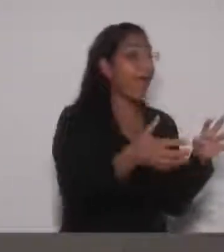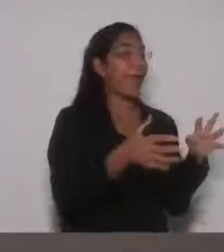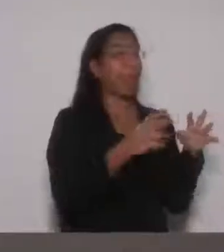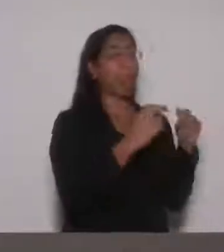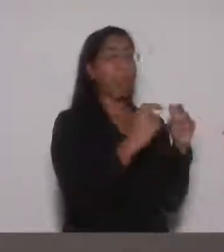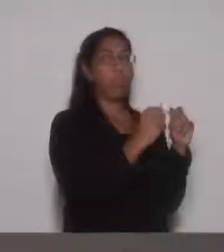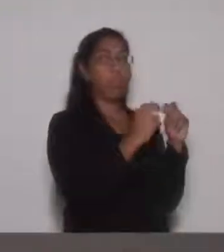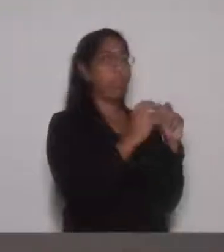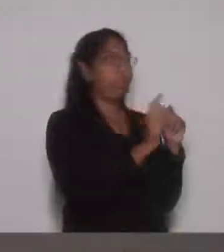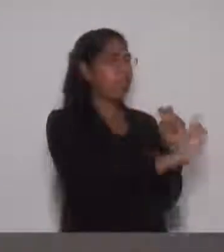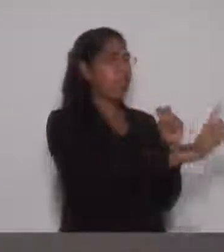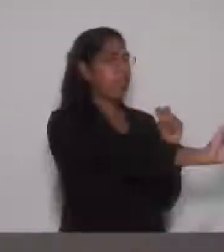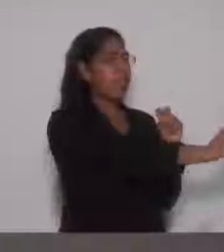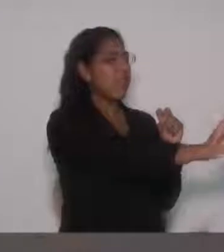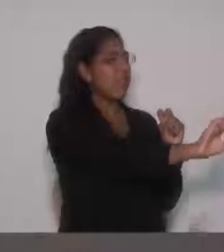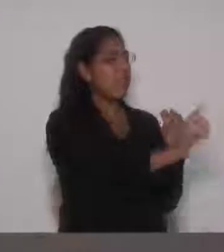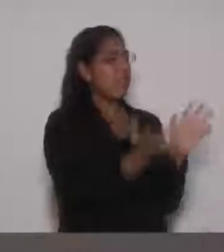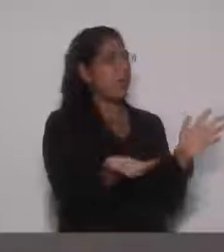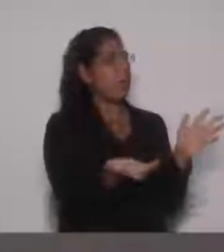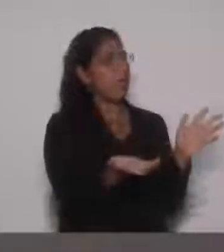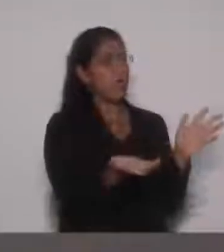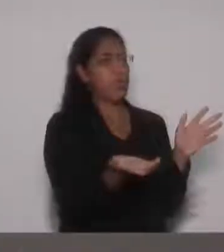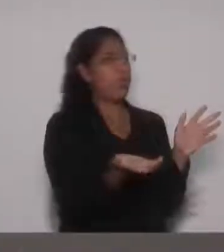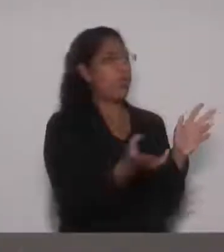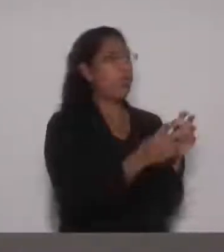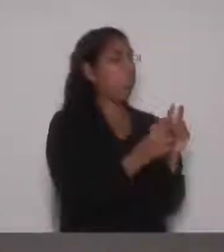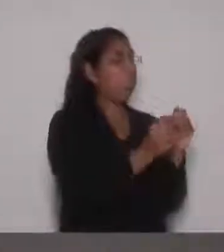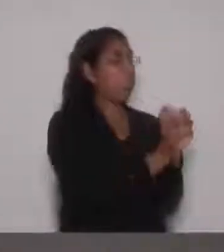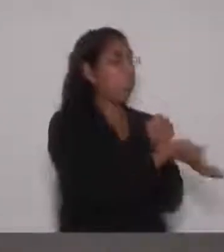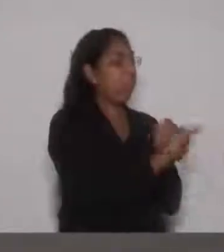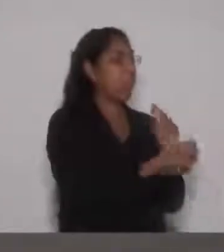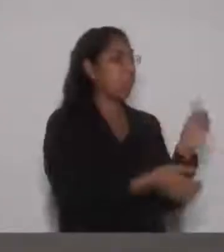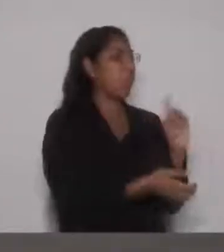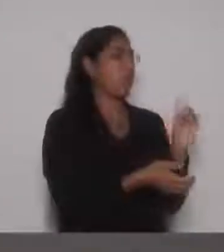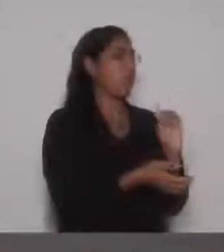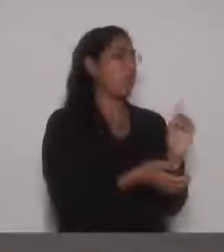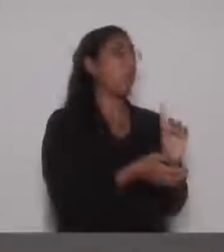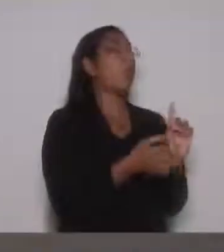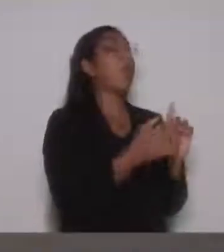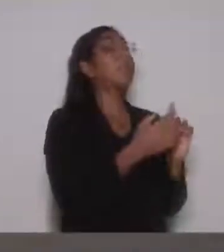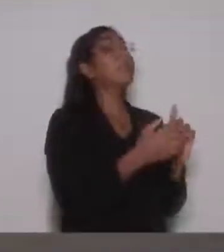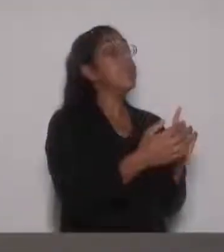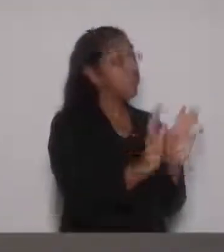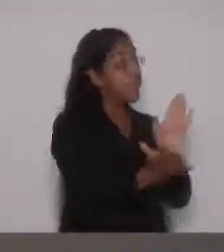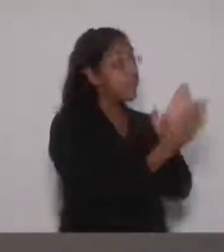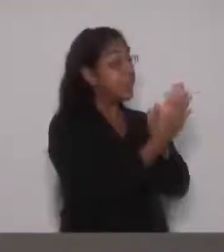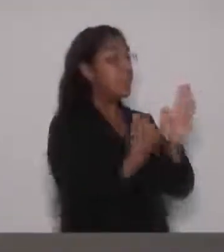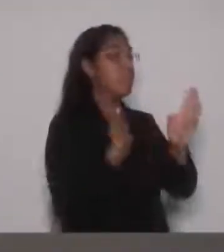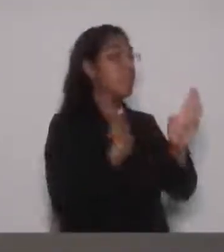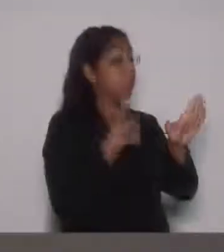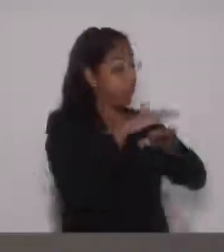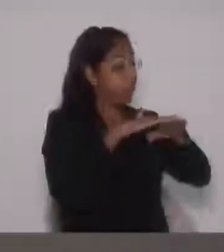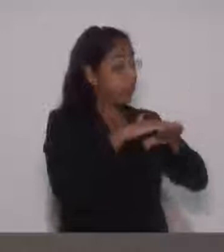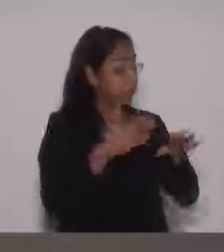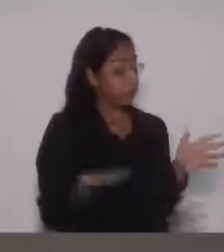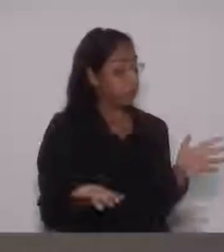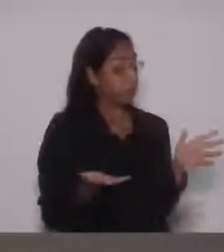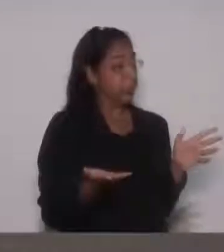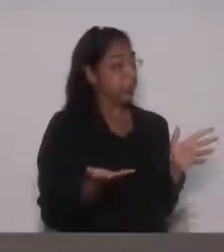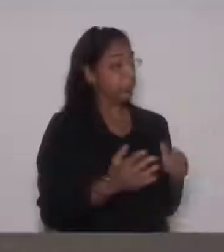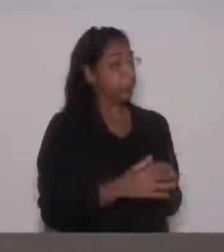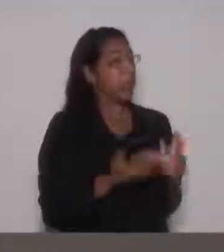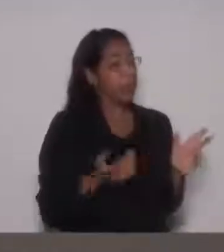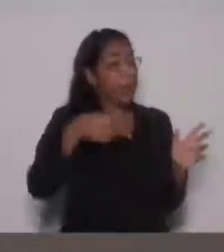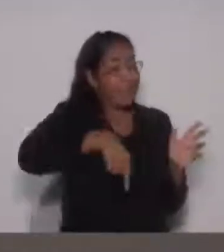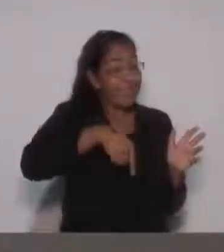corredores não, não escuta o corredor não, não fala por aí, não fala para esse vereador. Está certo? Conversa comigo. Eu acho que aqui